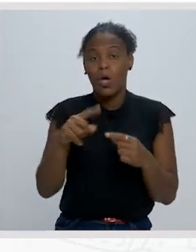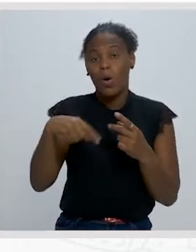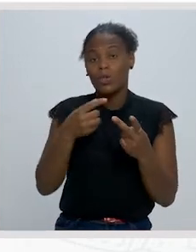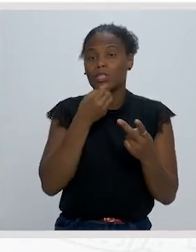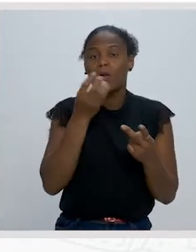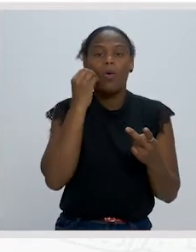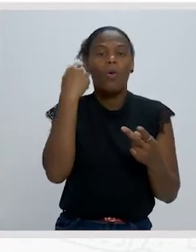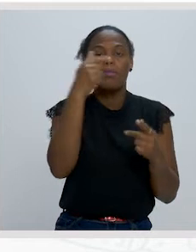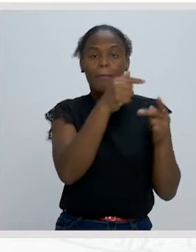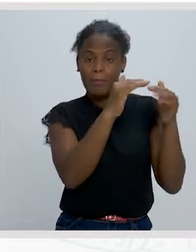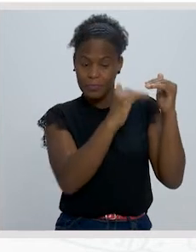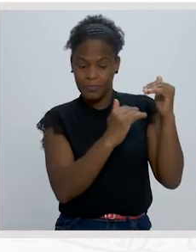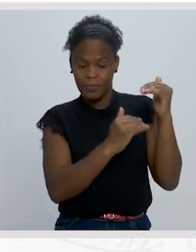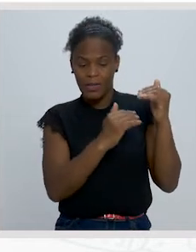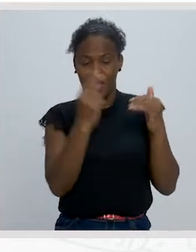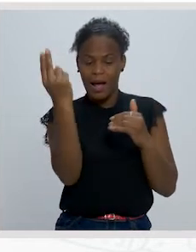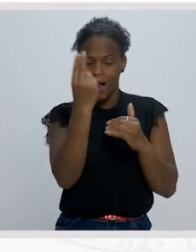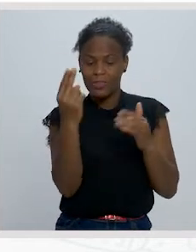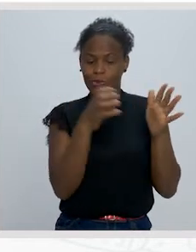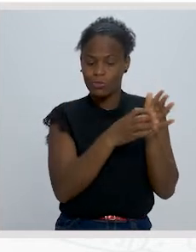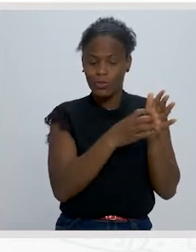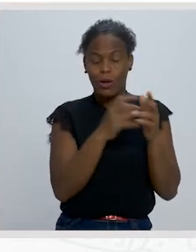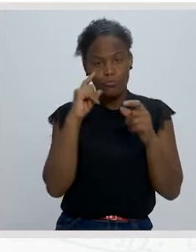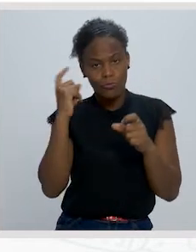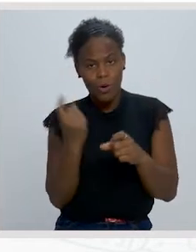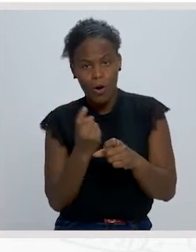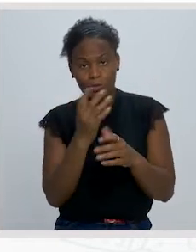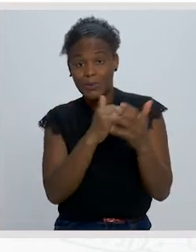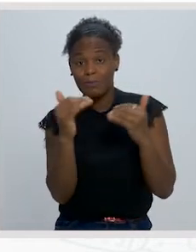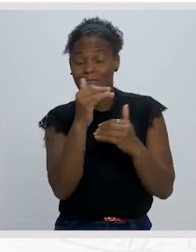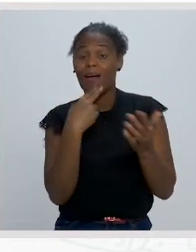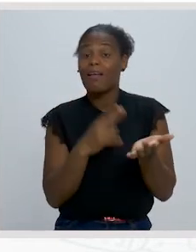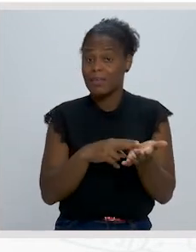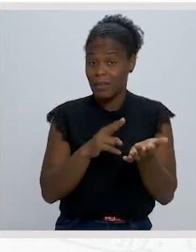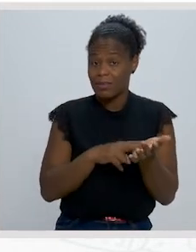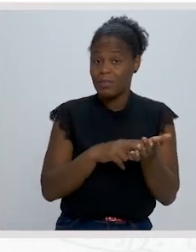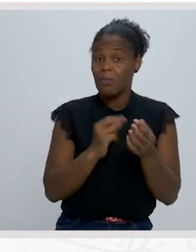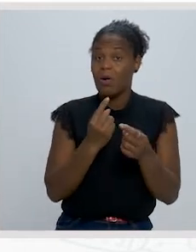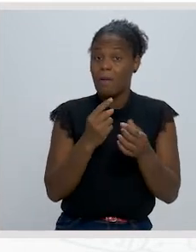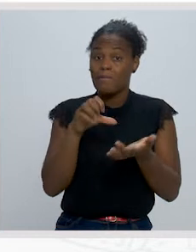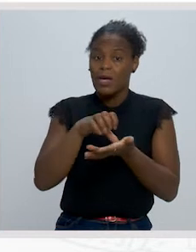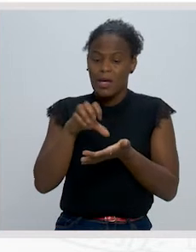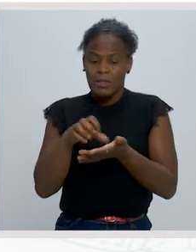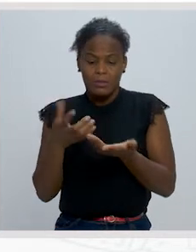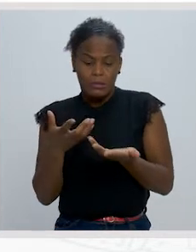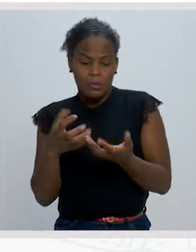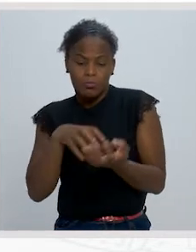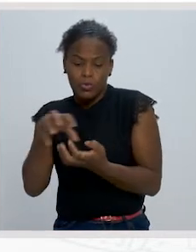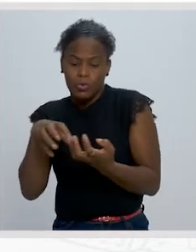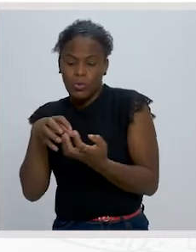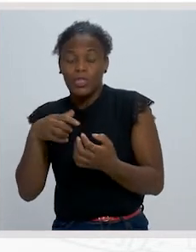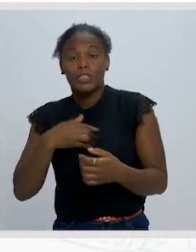característica, a arte simbolista busca transcender a realidade por meio de misticismo e da